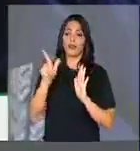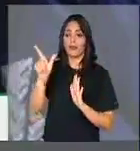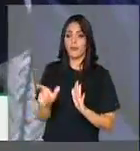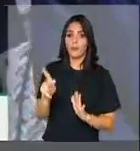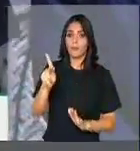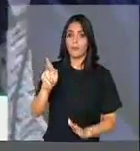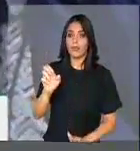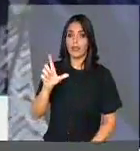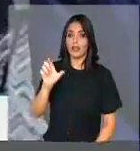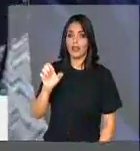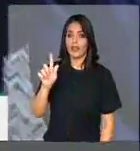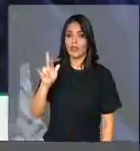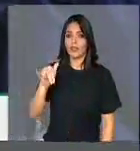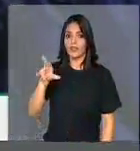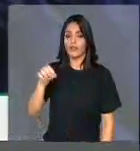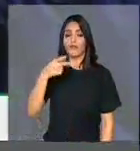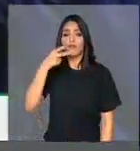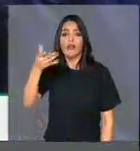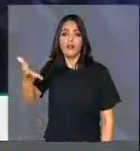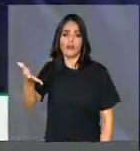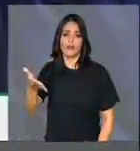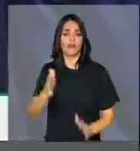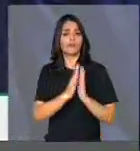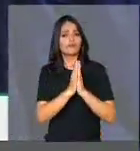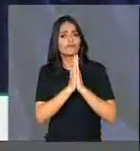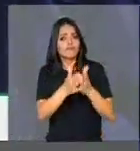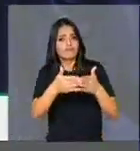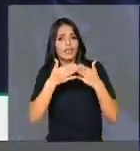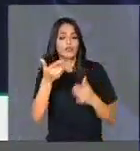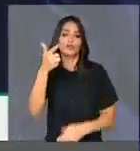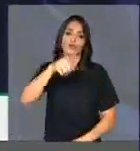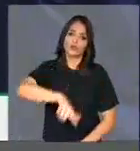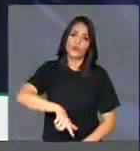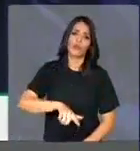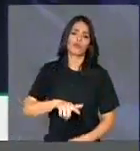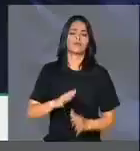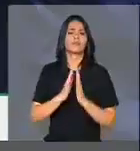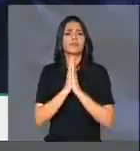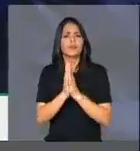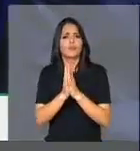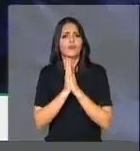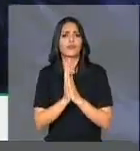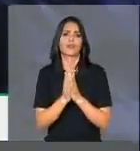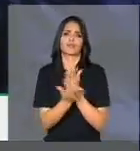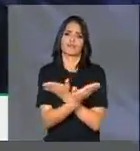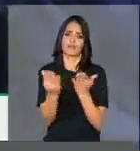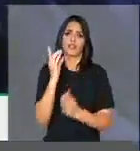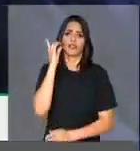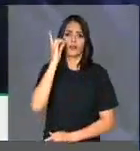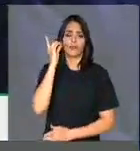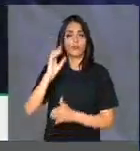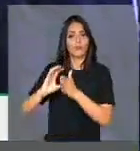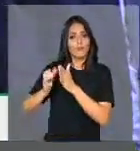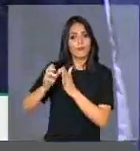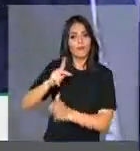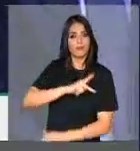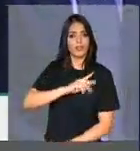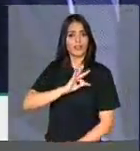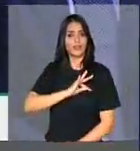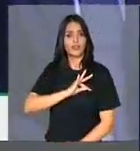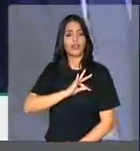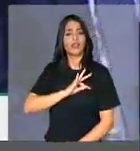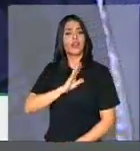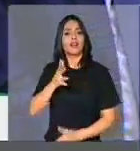acabou de falar, eu faço mais um apelo, mais uma vez, para que os deputados do PT retirem essa